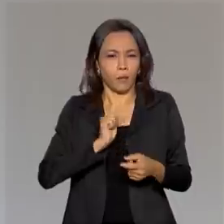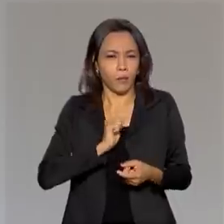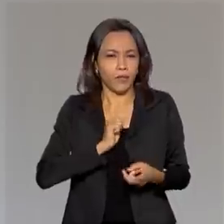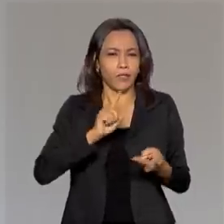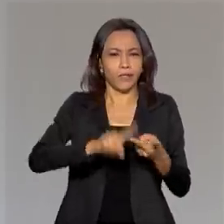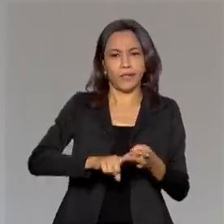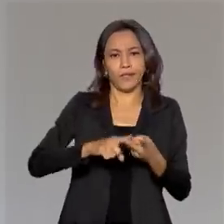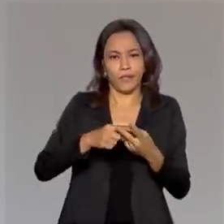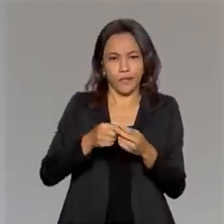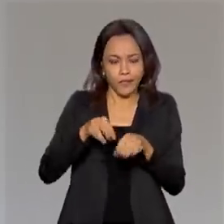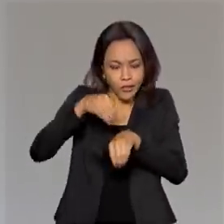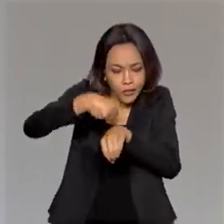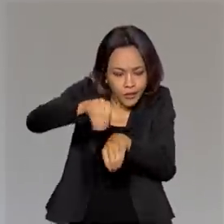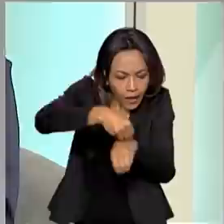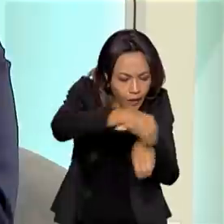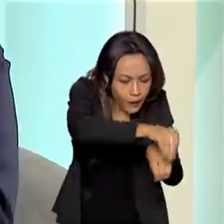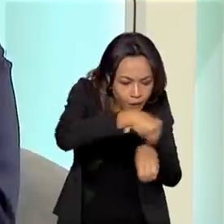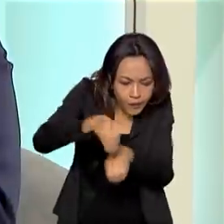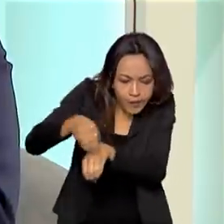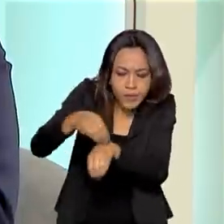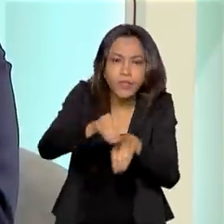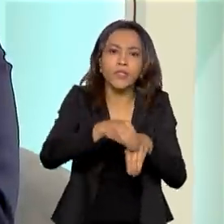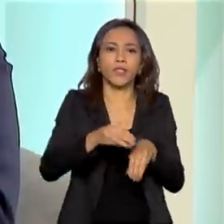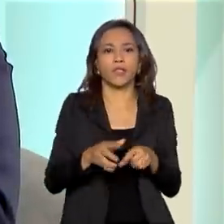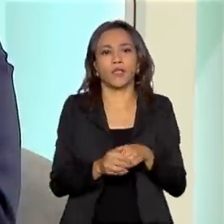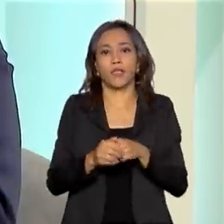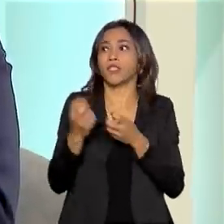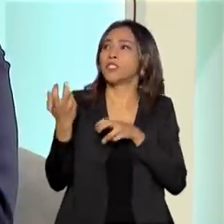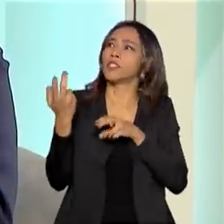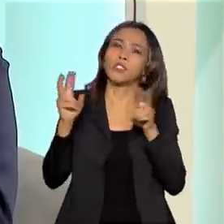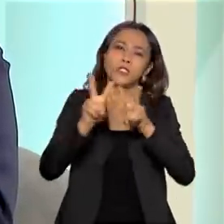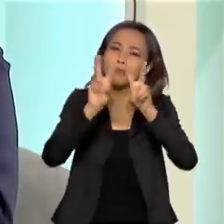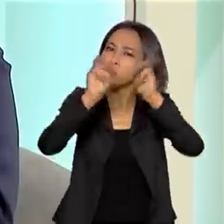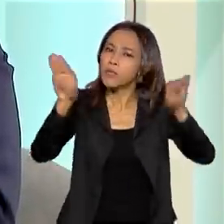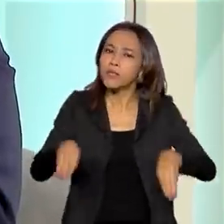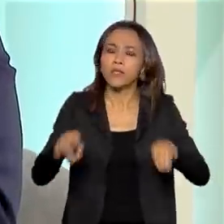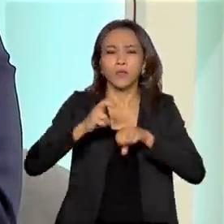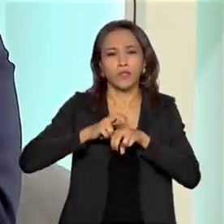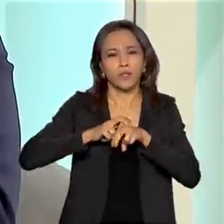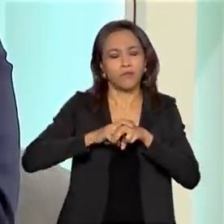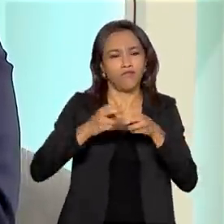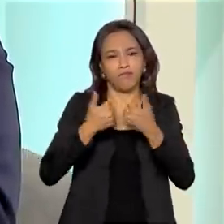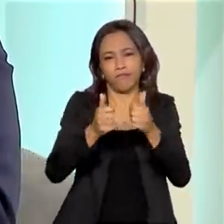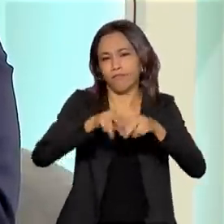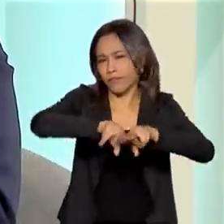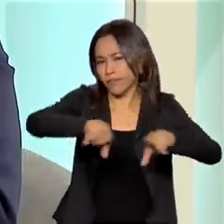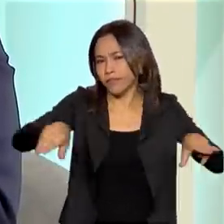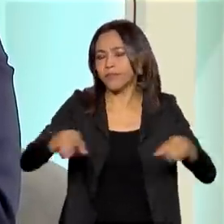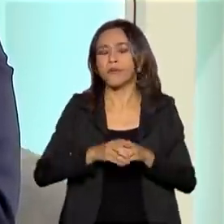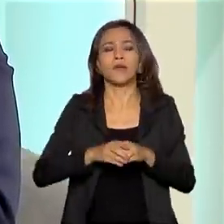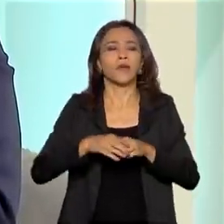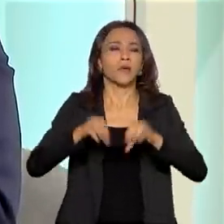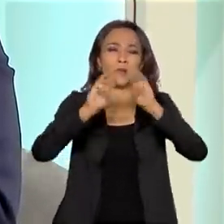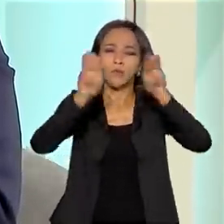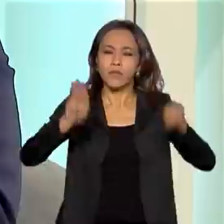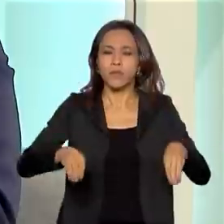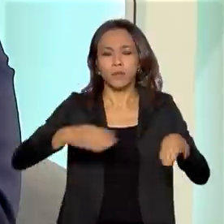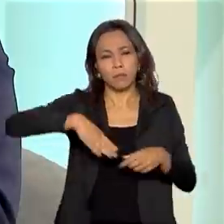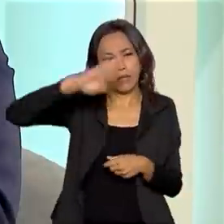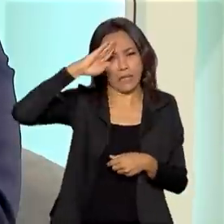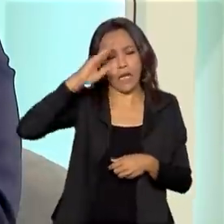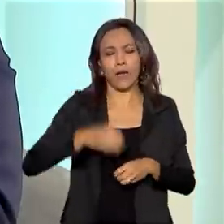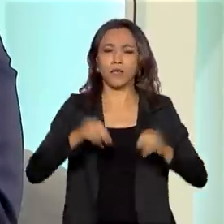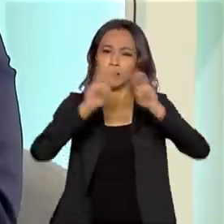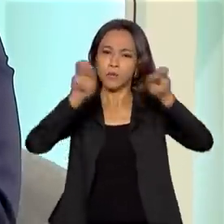museu de arqueologia, museus de transportes, museus militares, museus ligados a ciências biológicas,